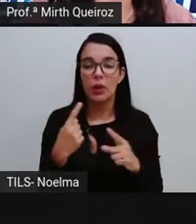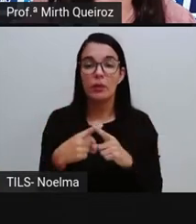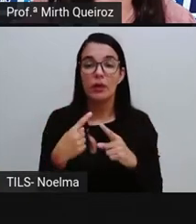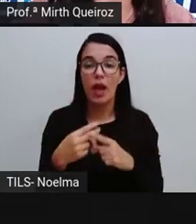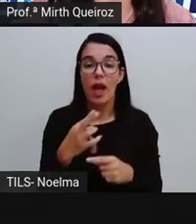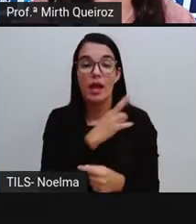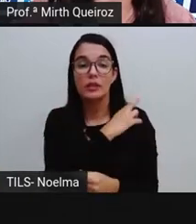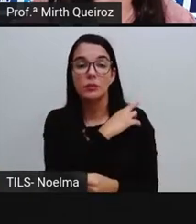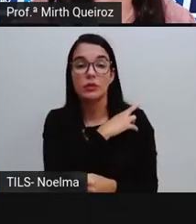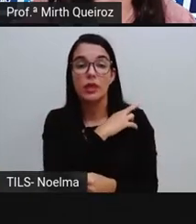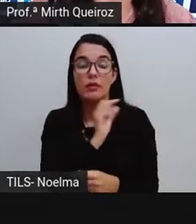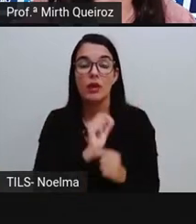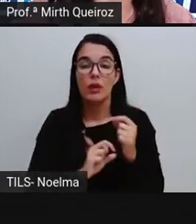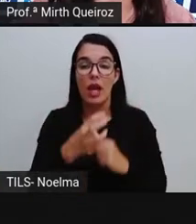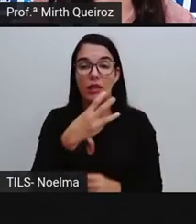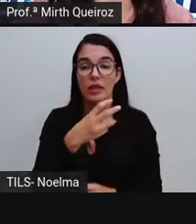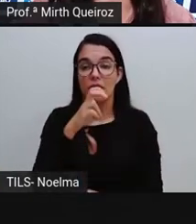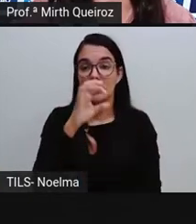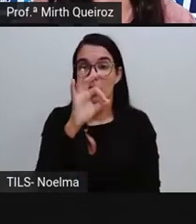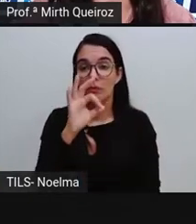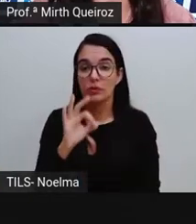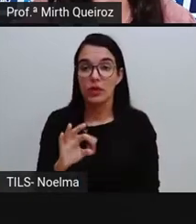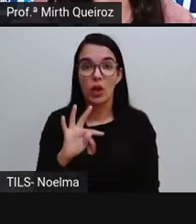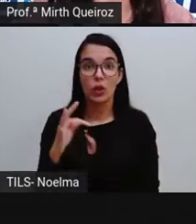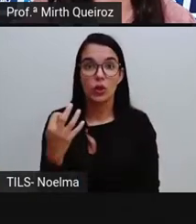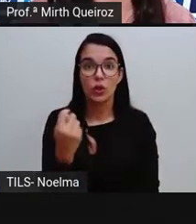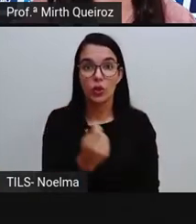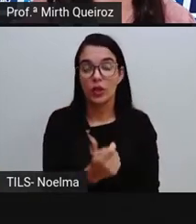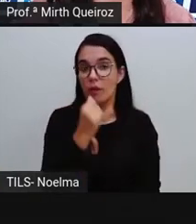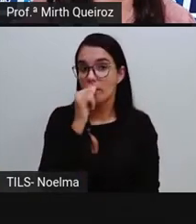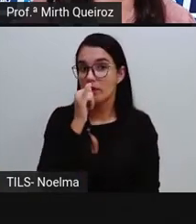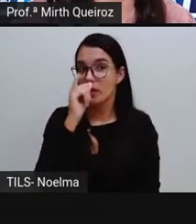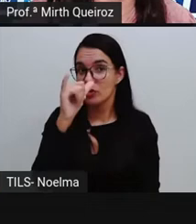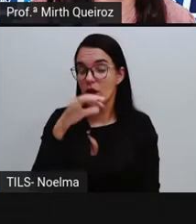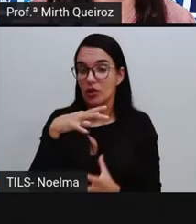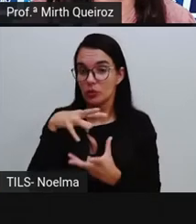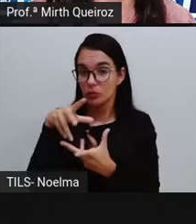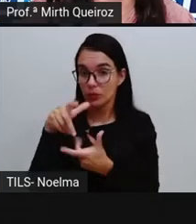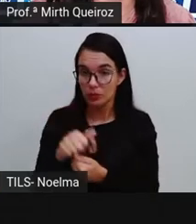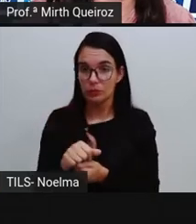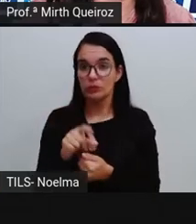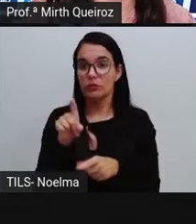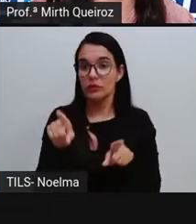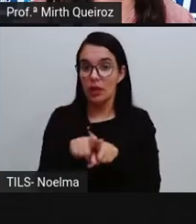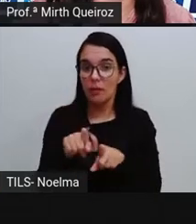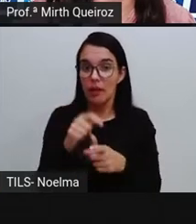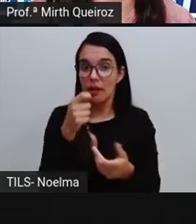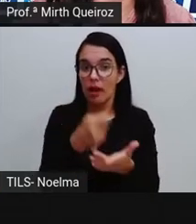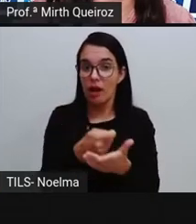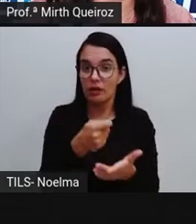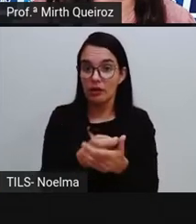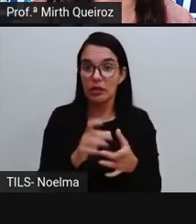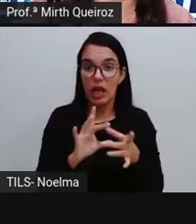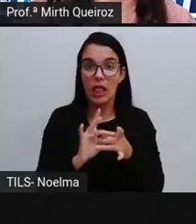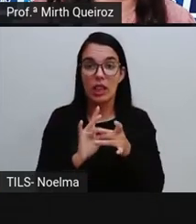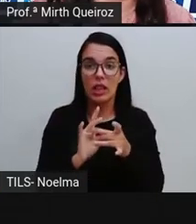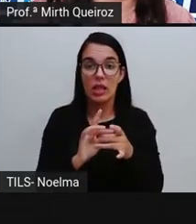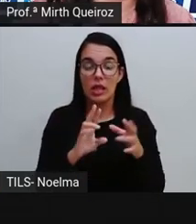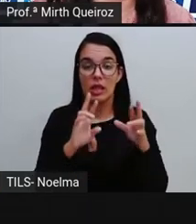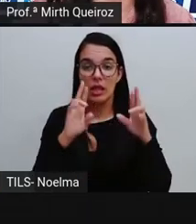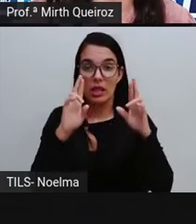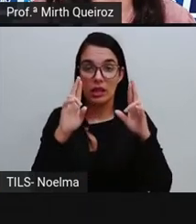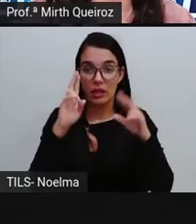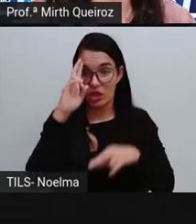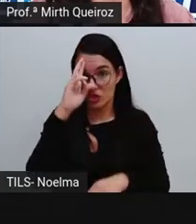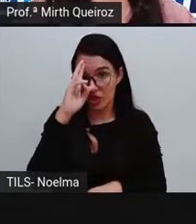responsável por cerca de 35% do consumo de energia do mundo, que vai garantir a ele a liderança em relação às outras fontes de